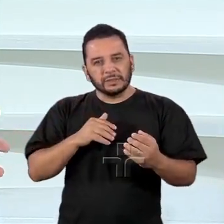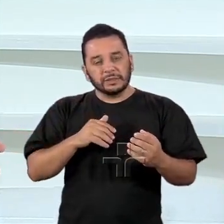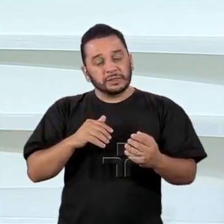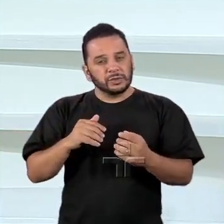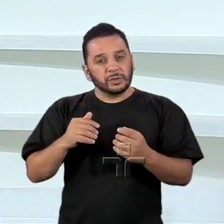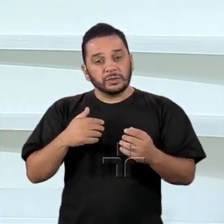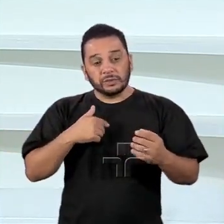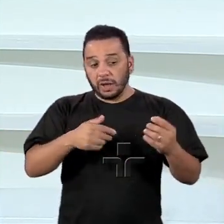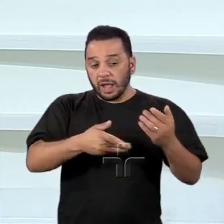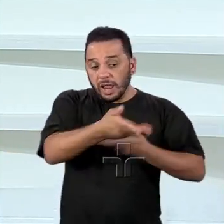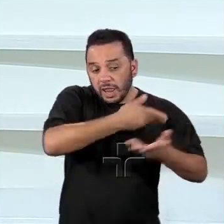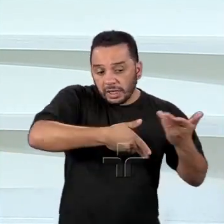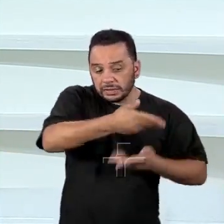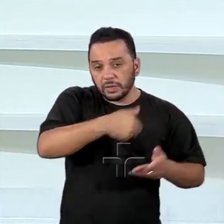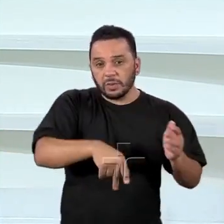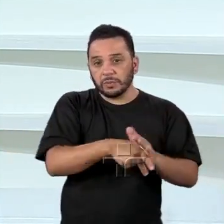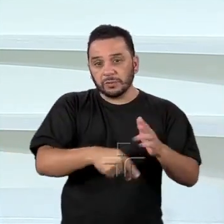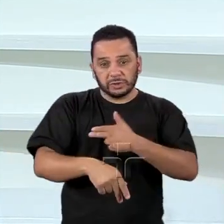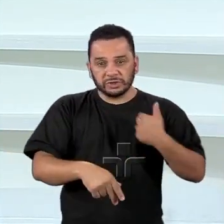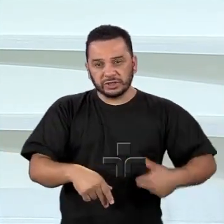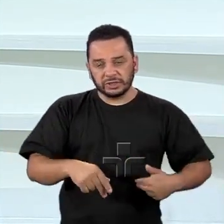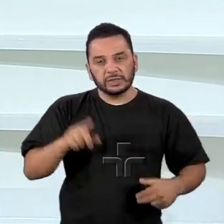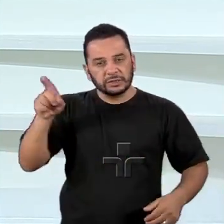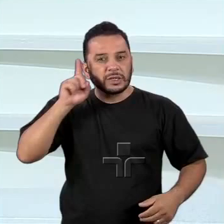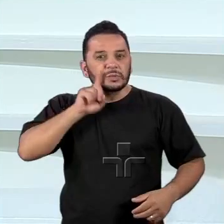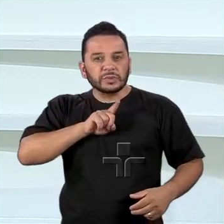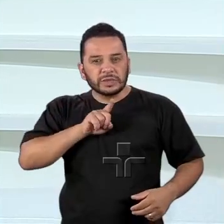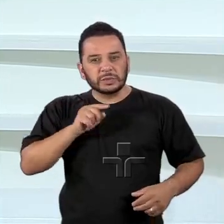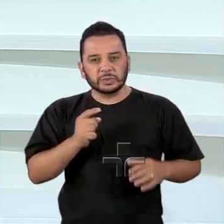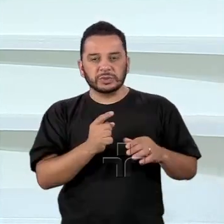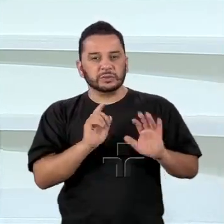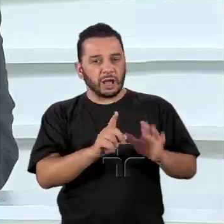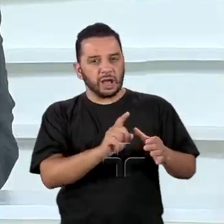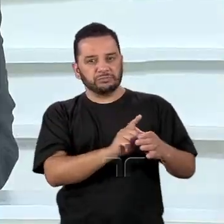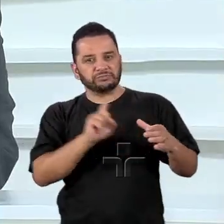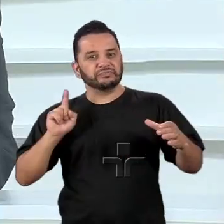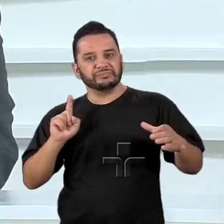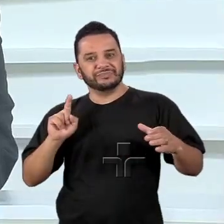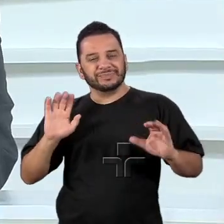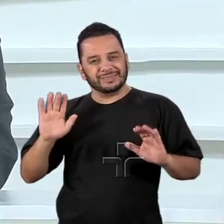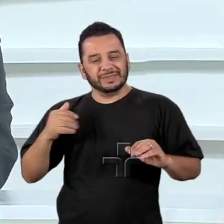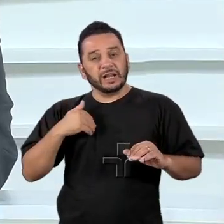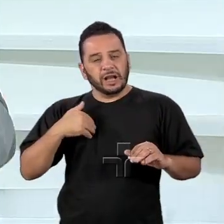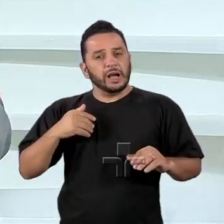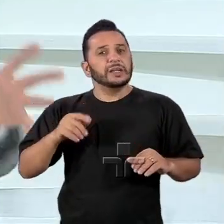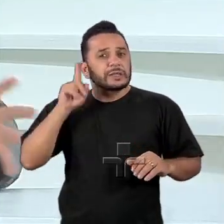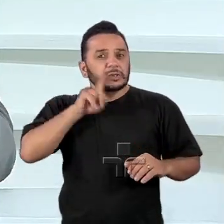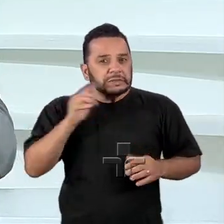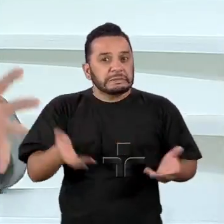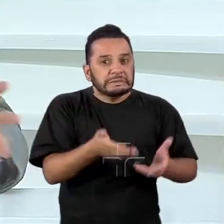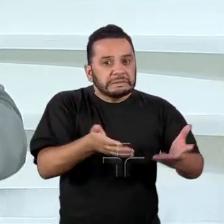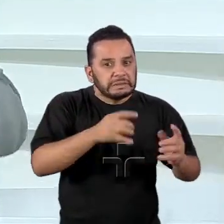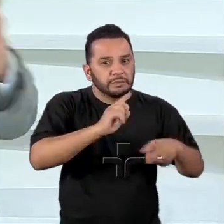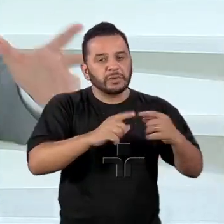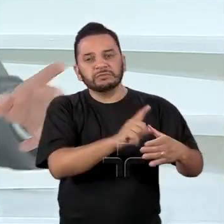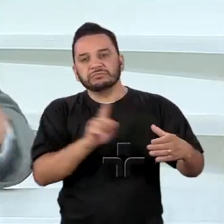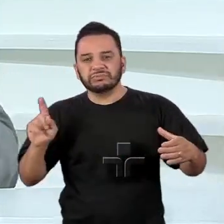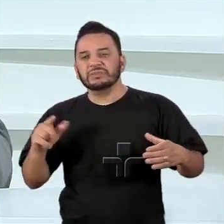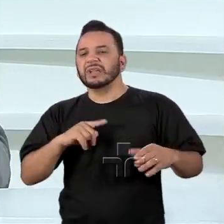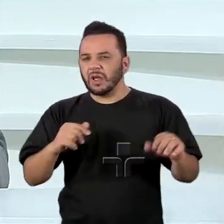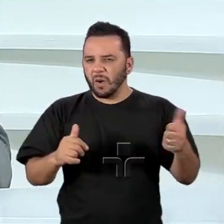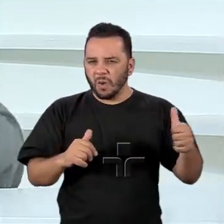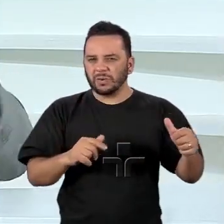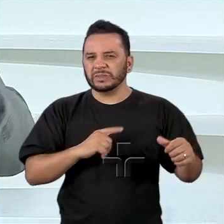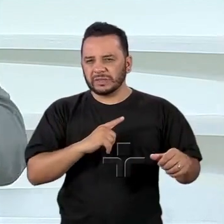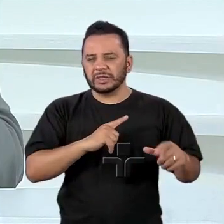Unidos fizeram parte das negociações, mas se retiraram. Eles posicionaram e pularam fora. Pularam fora. Mas tem lá 11 países, Japão,